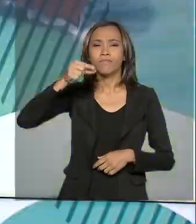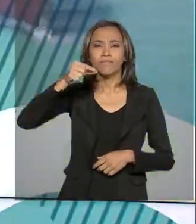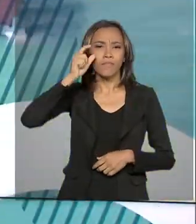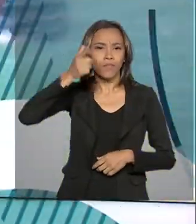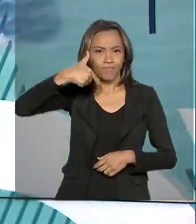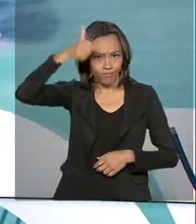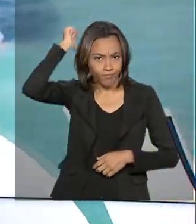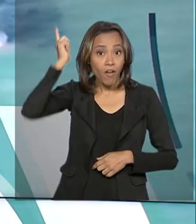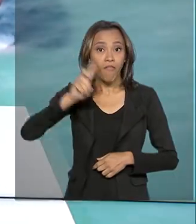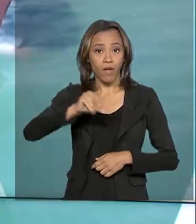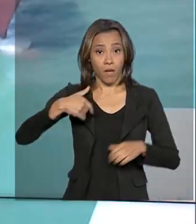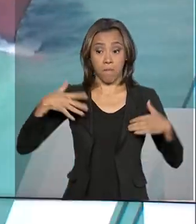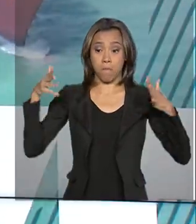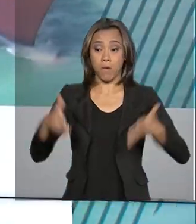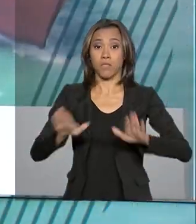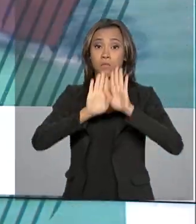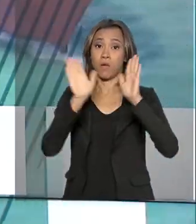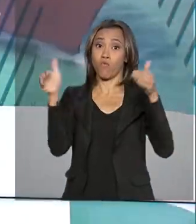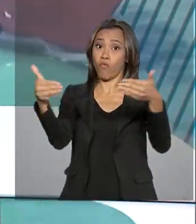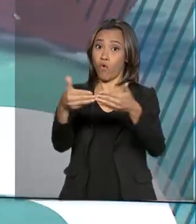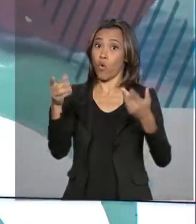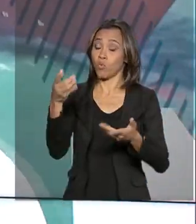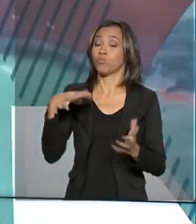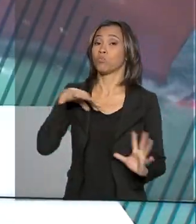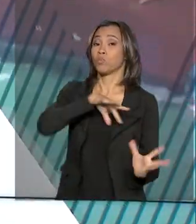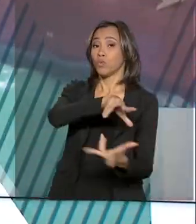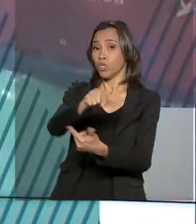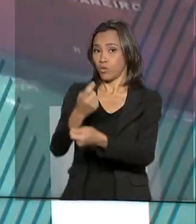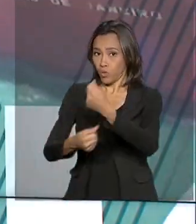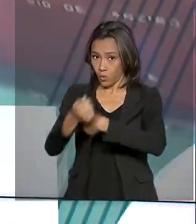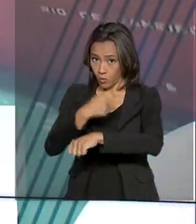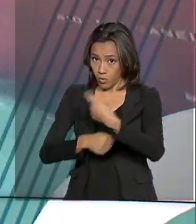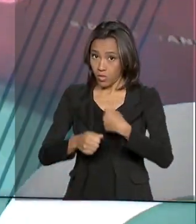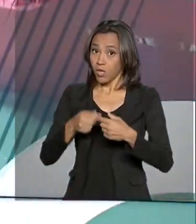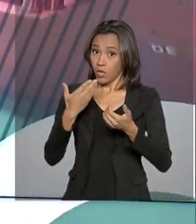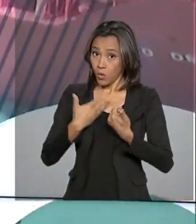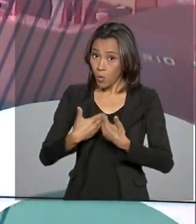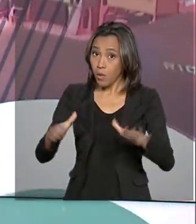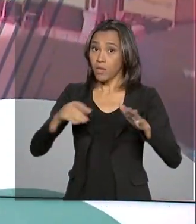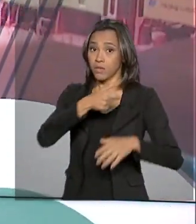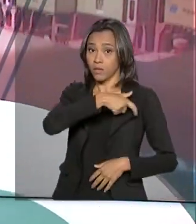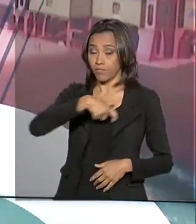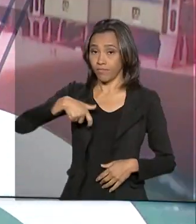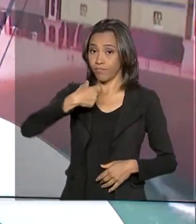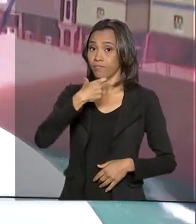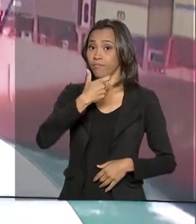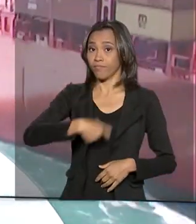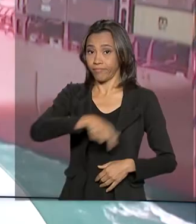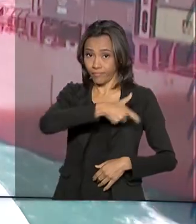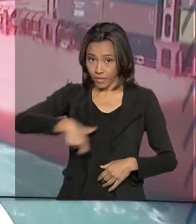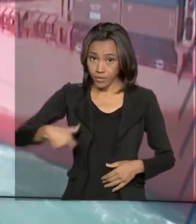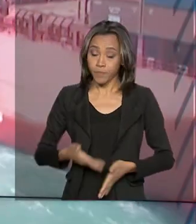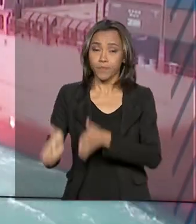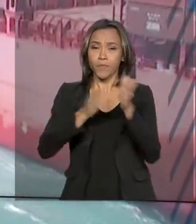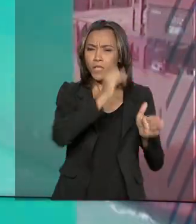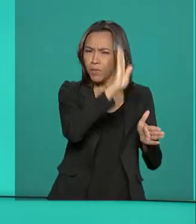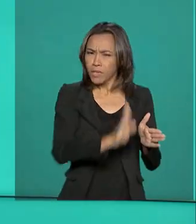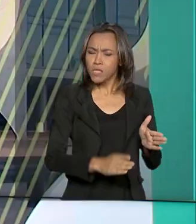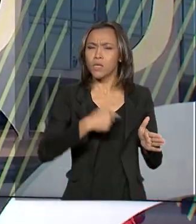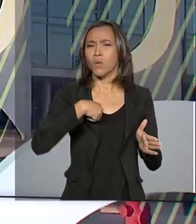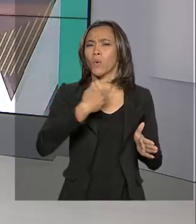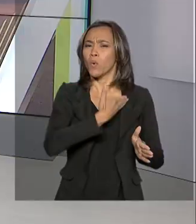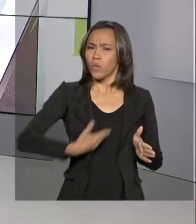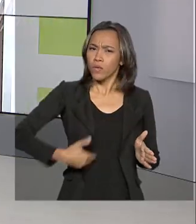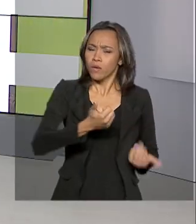Mundial, que começa hoje em Davos, na Suíça. E aqui no Brasil, o governo federal oferece apoio às vítimas das chuvas no